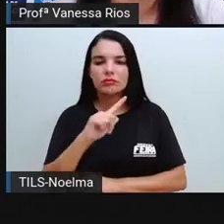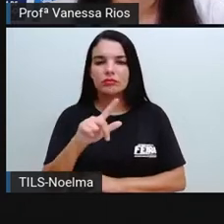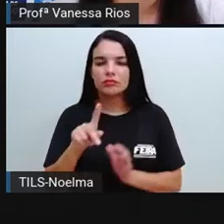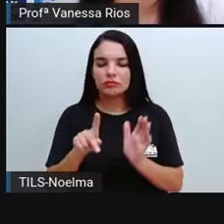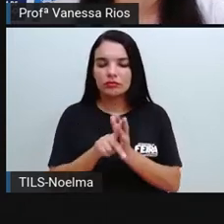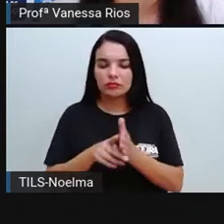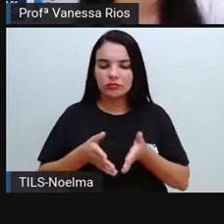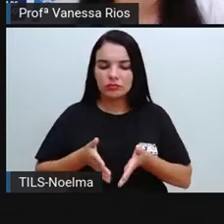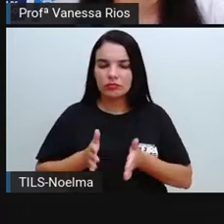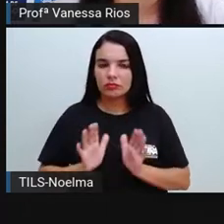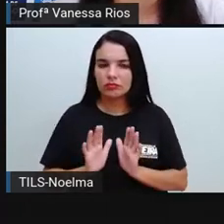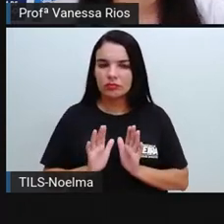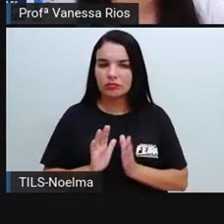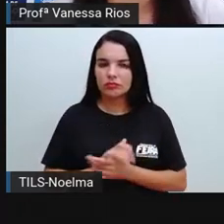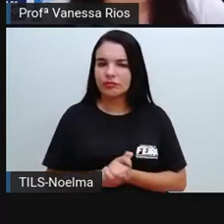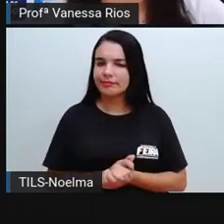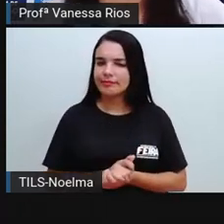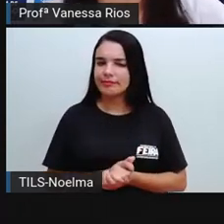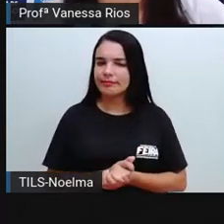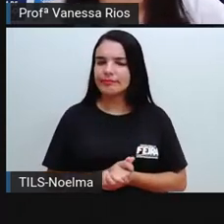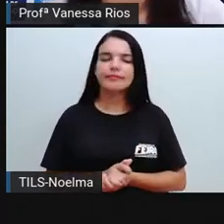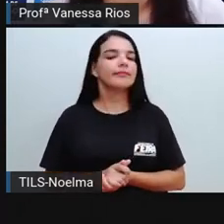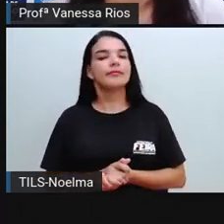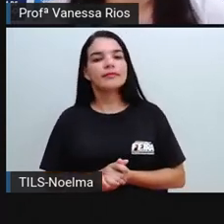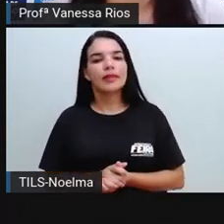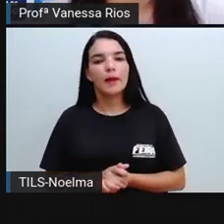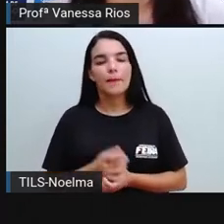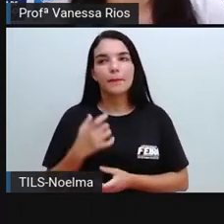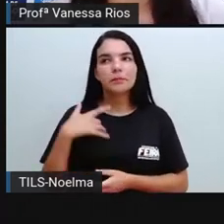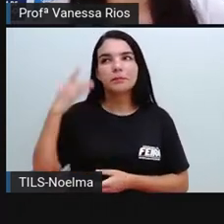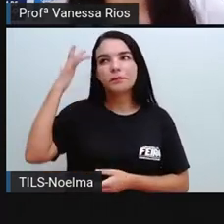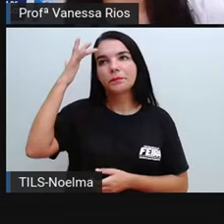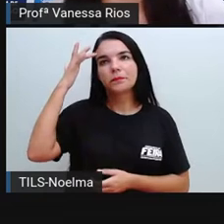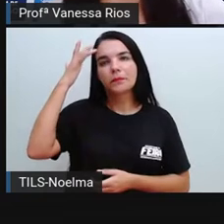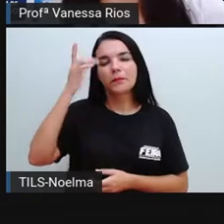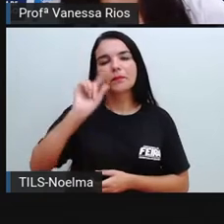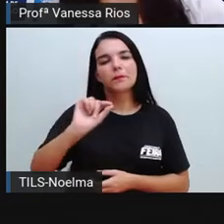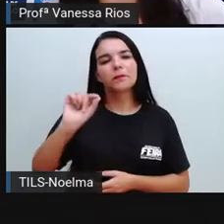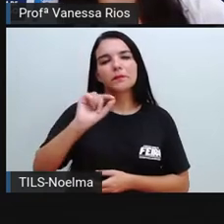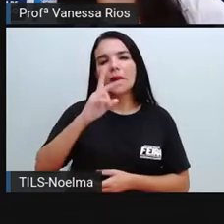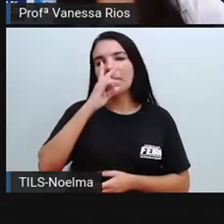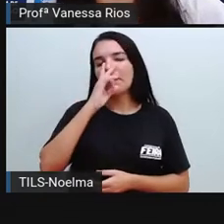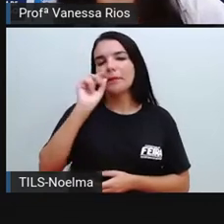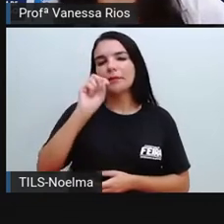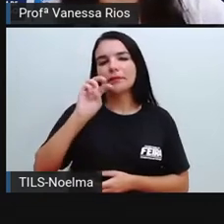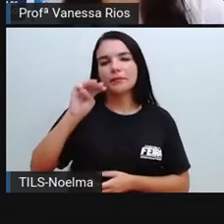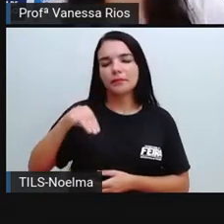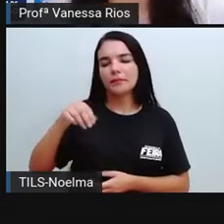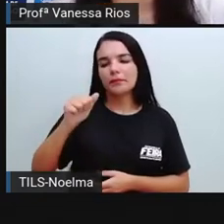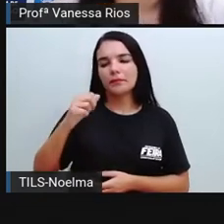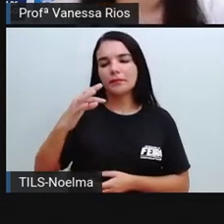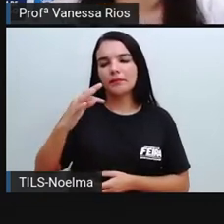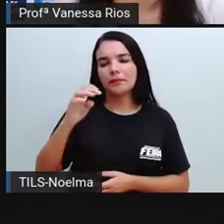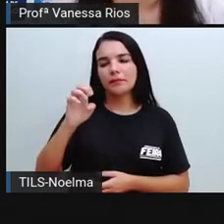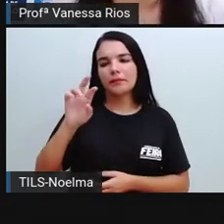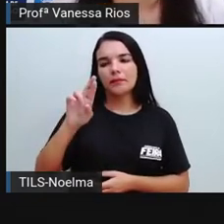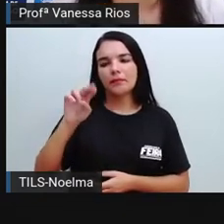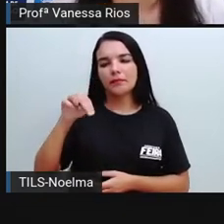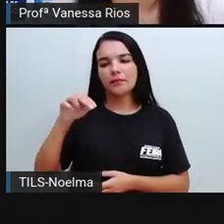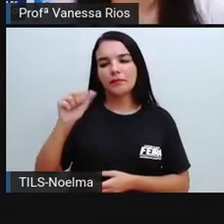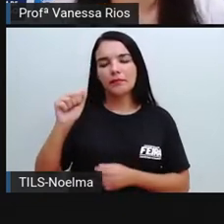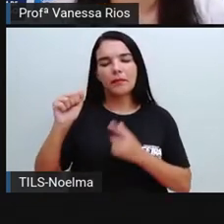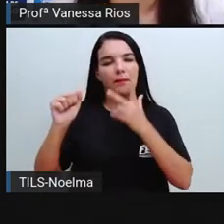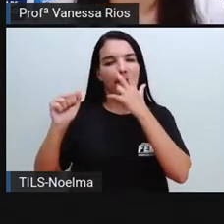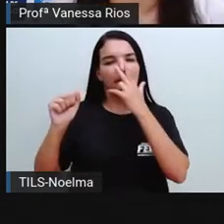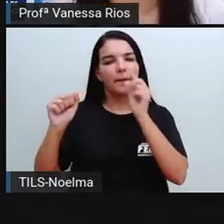A gente pode até achar que língua materna, relacionando a palavra materna à palavra mãe, e,